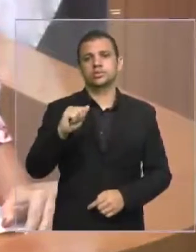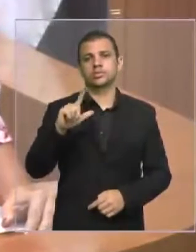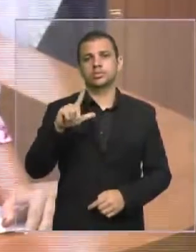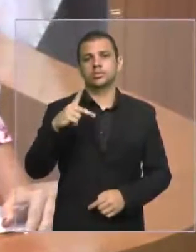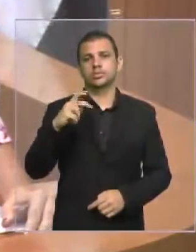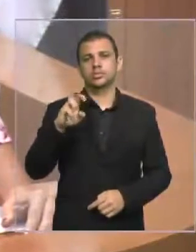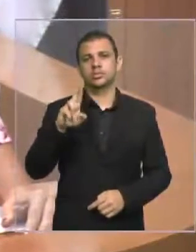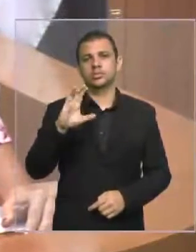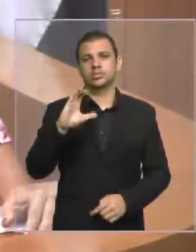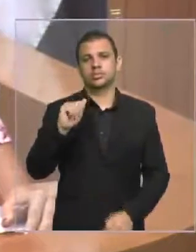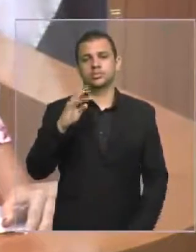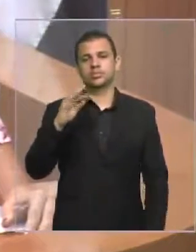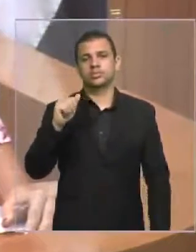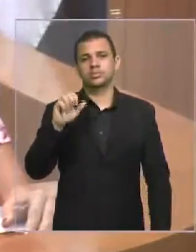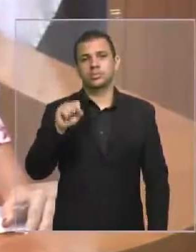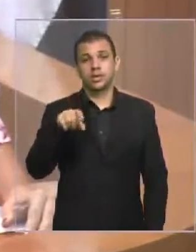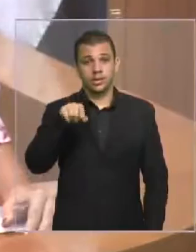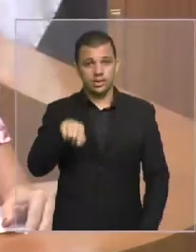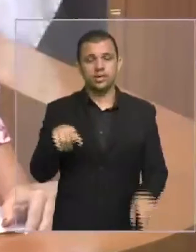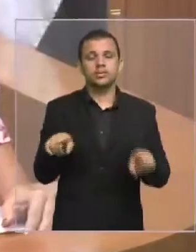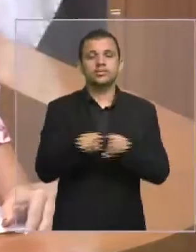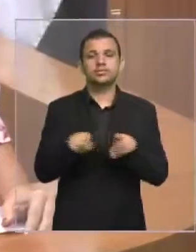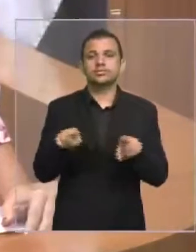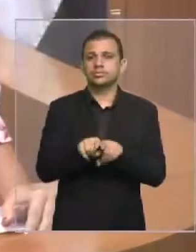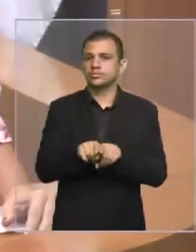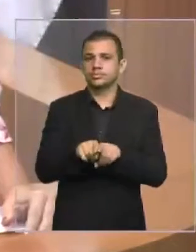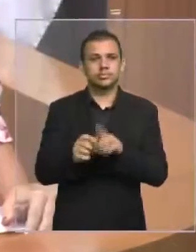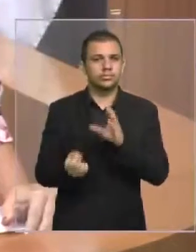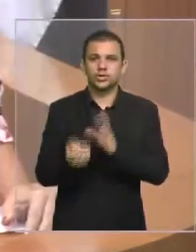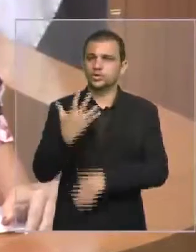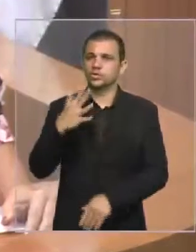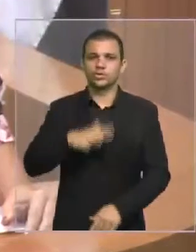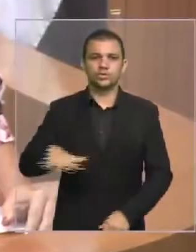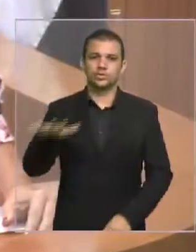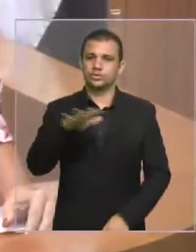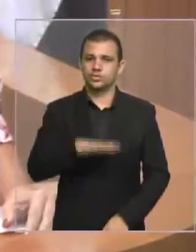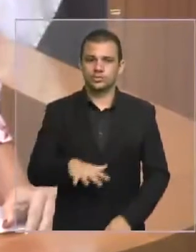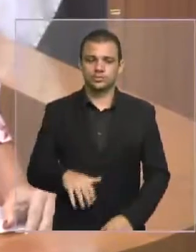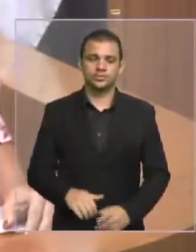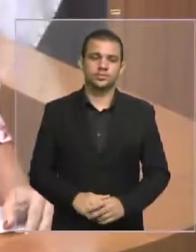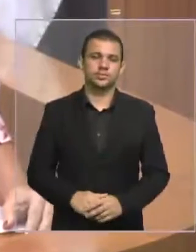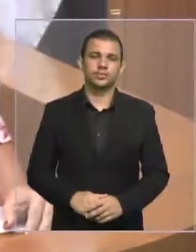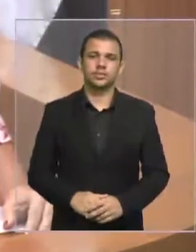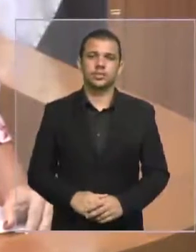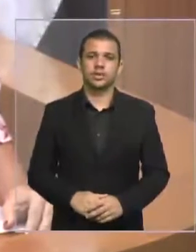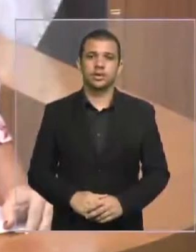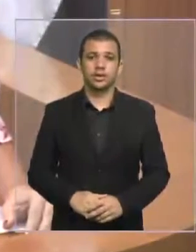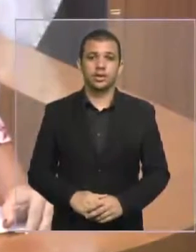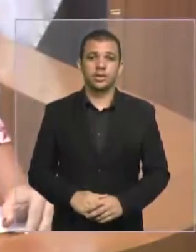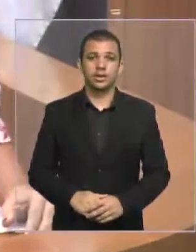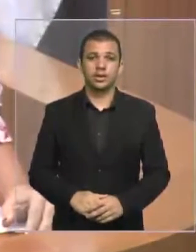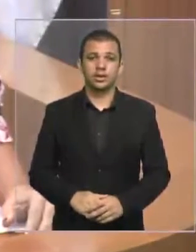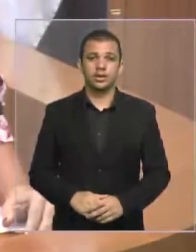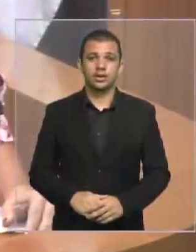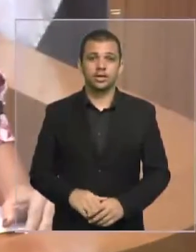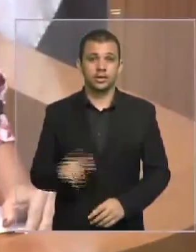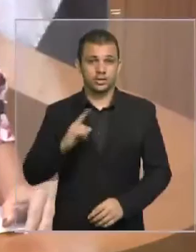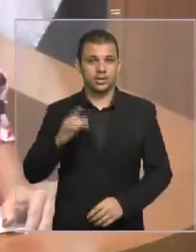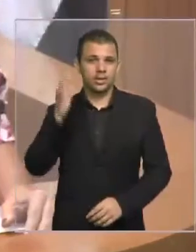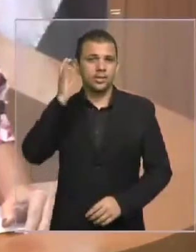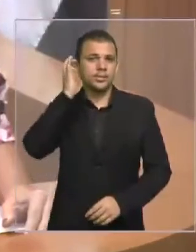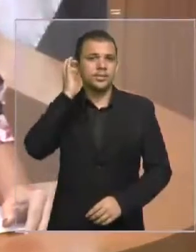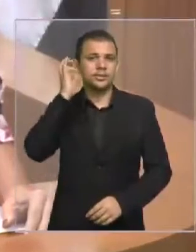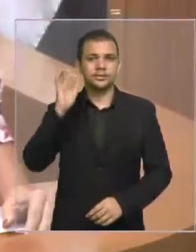também não foi implantada. E mesmo a princesa do sertão, sofrendo